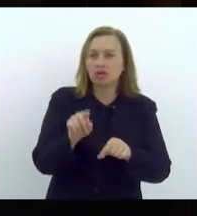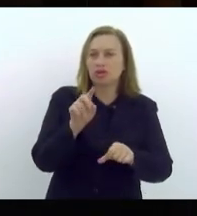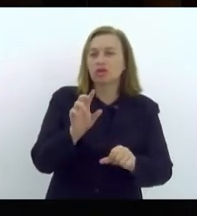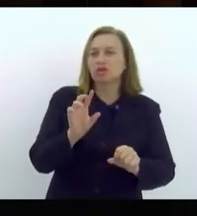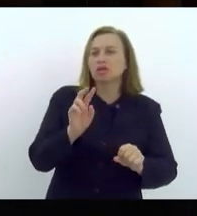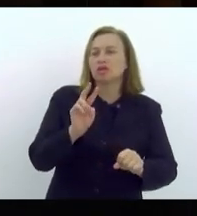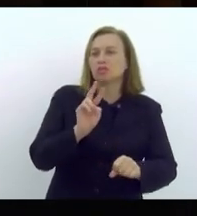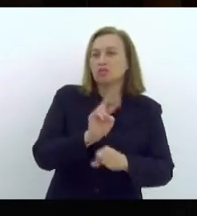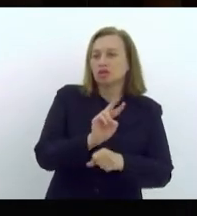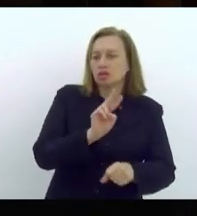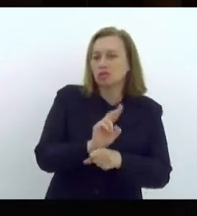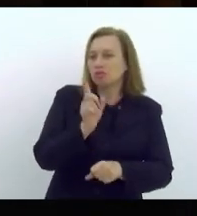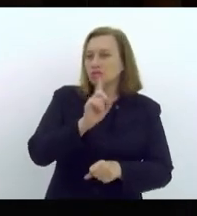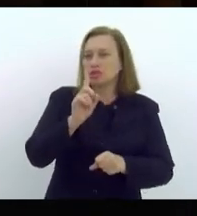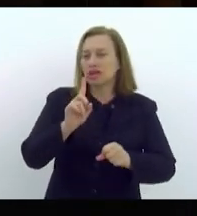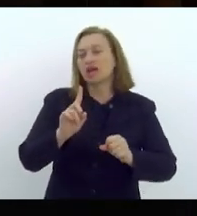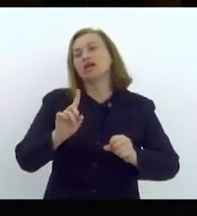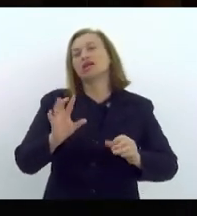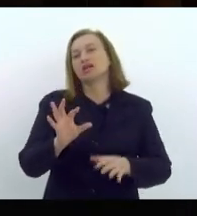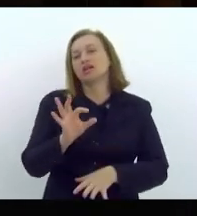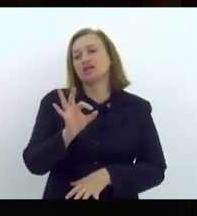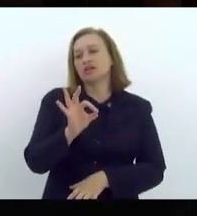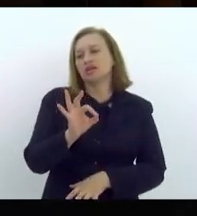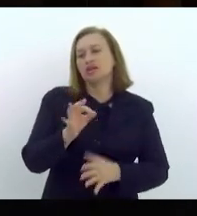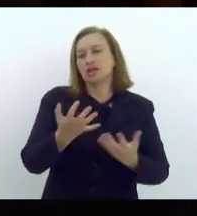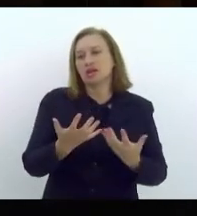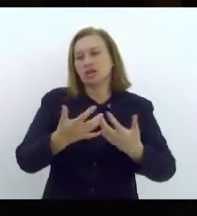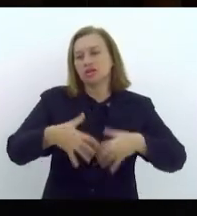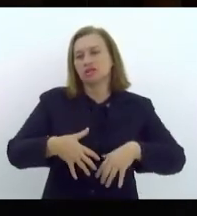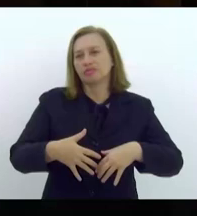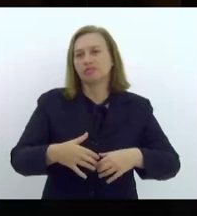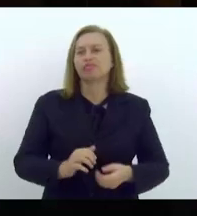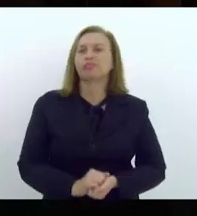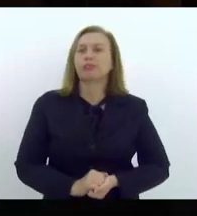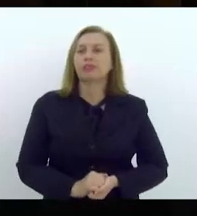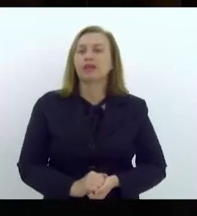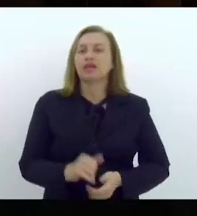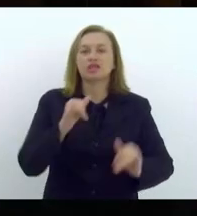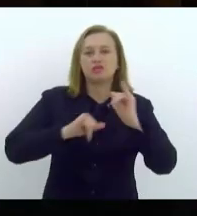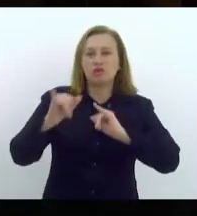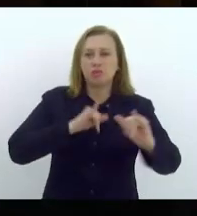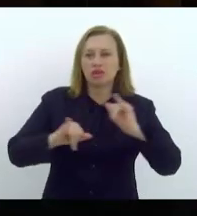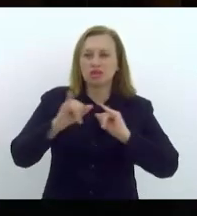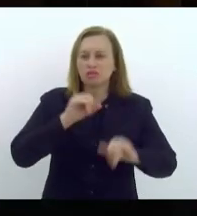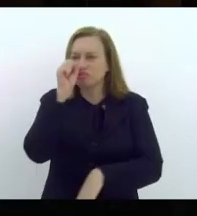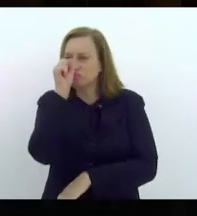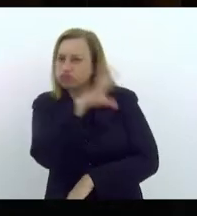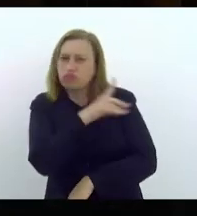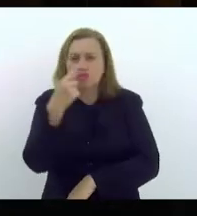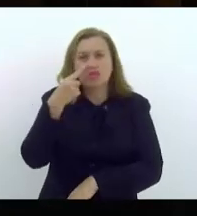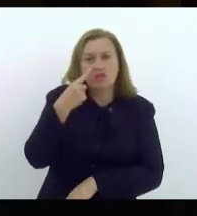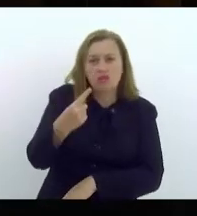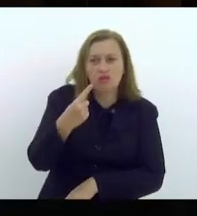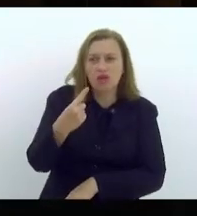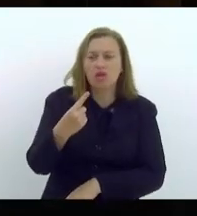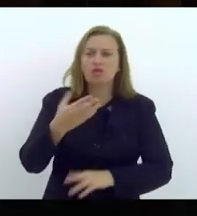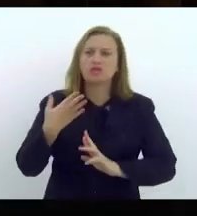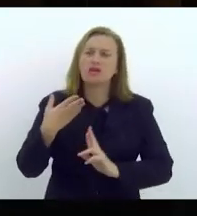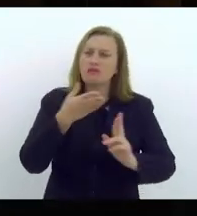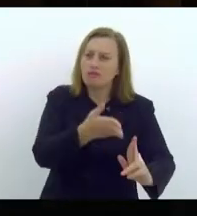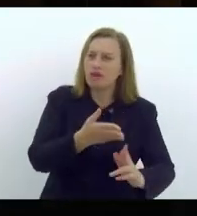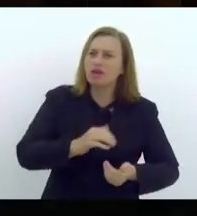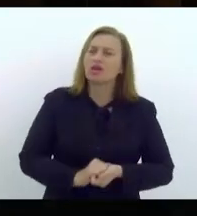funcionando de maneira adequada. E aí, esses dados absurdos, a gente vê que no que se refere